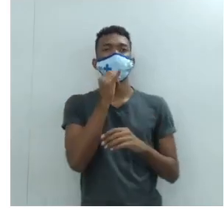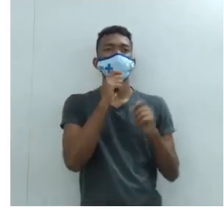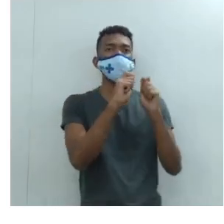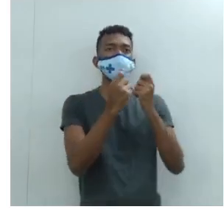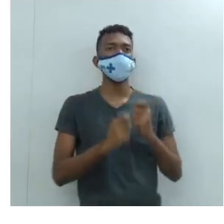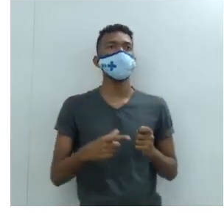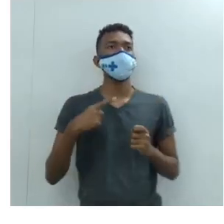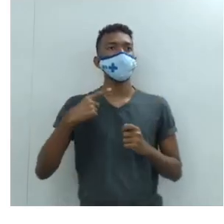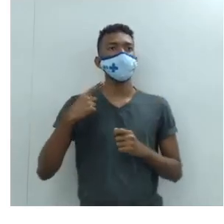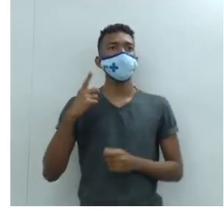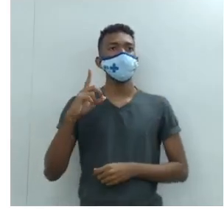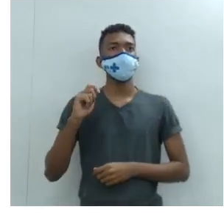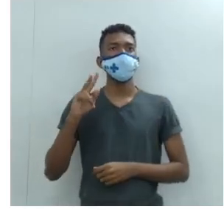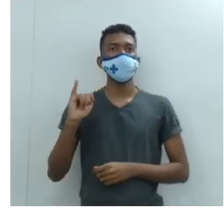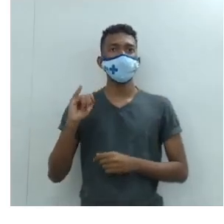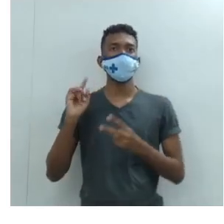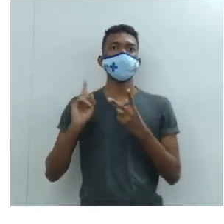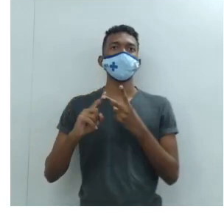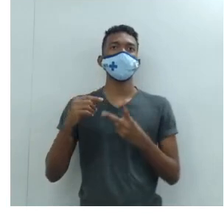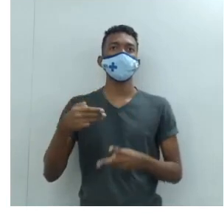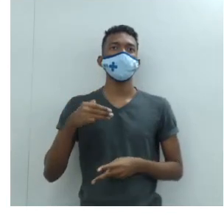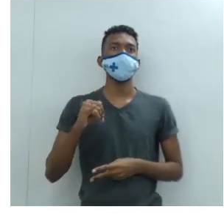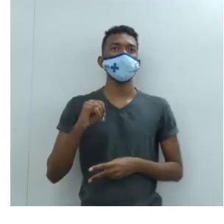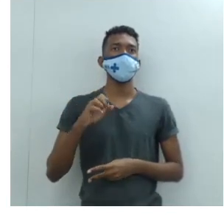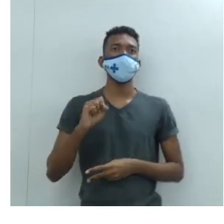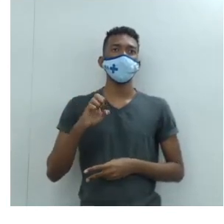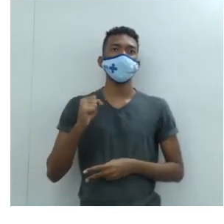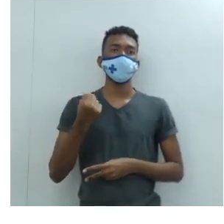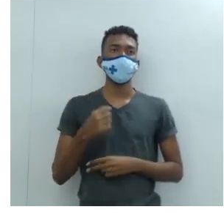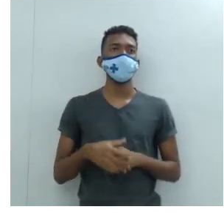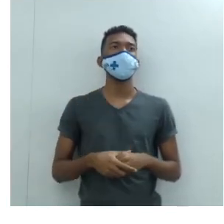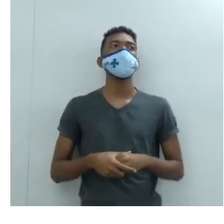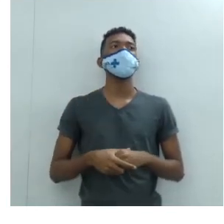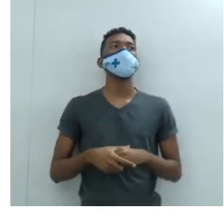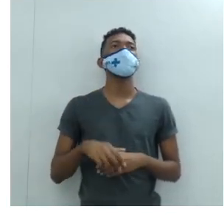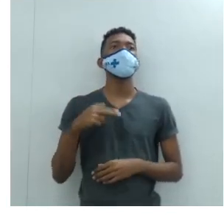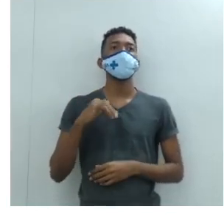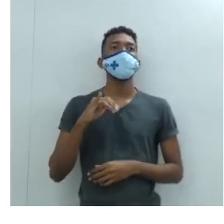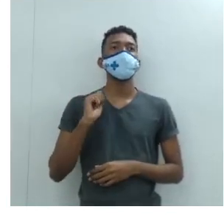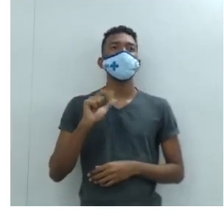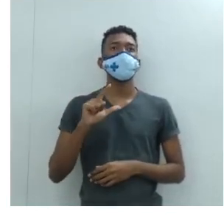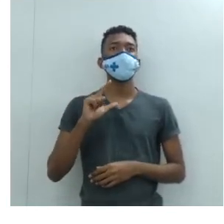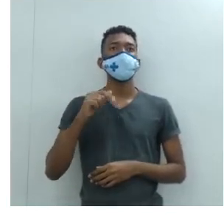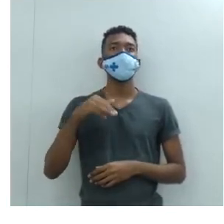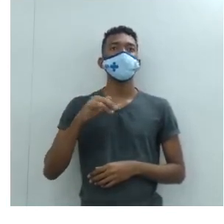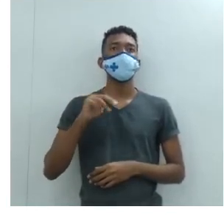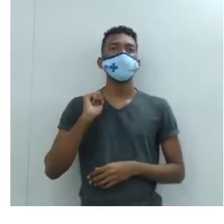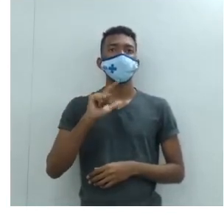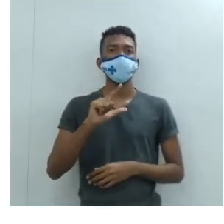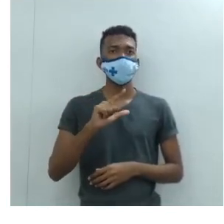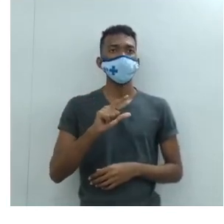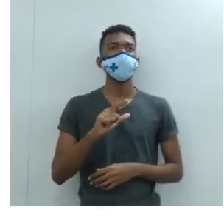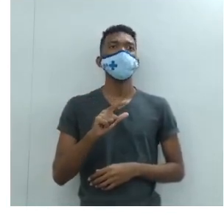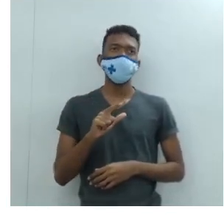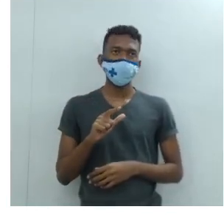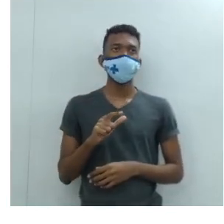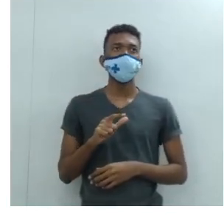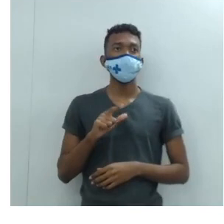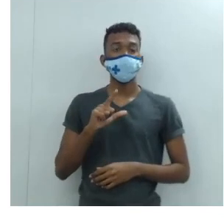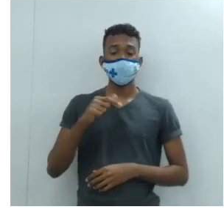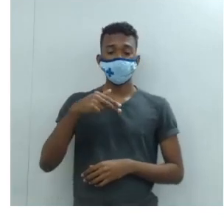Davi, Moisés, obras, aí vem o grande Nicolau Maquiavel, esse grande